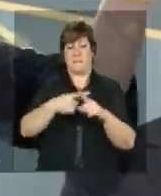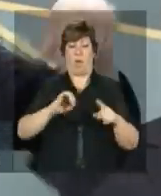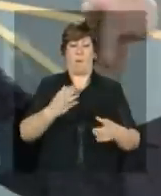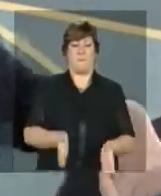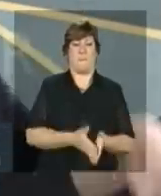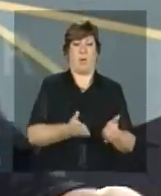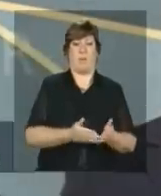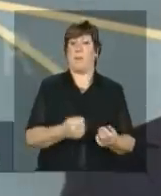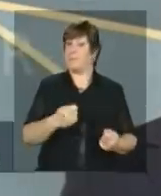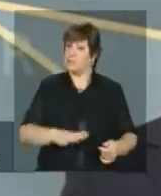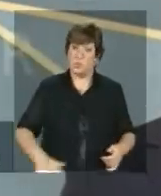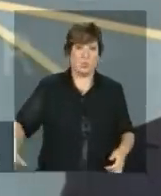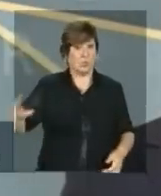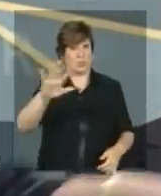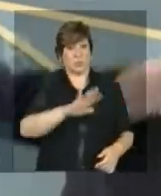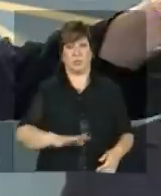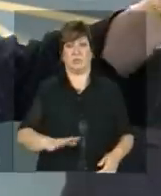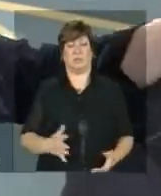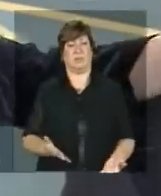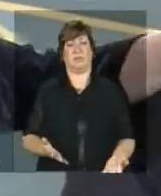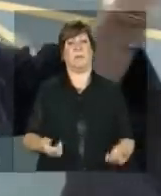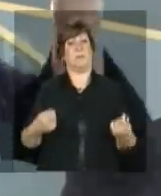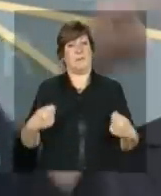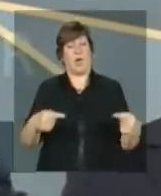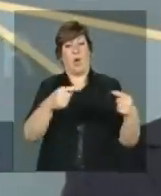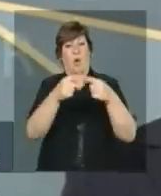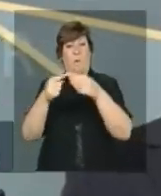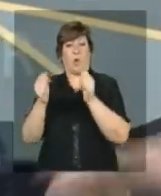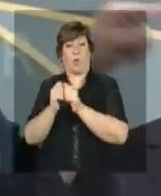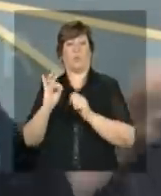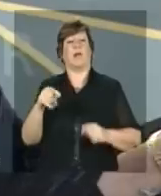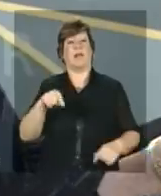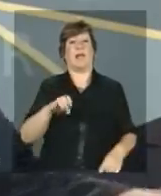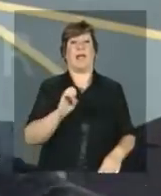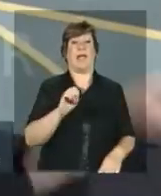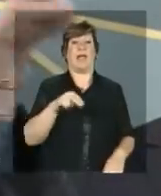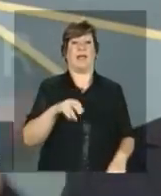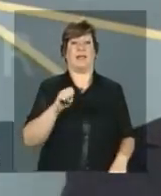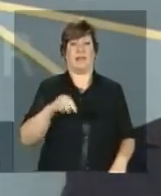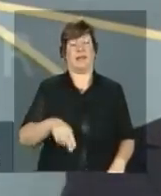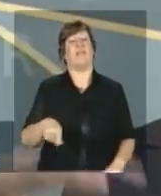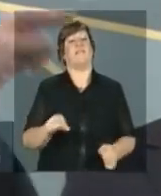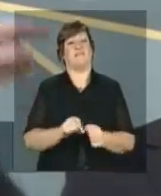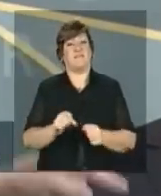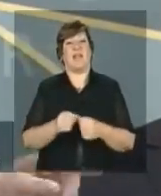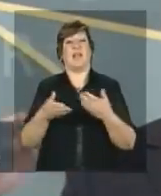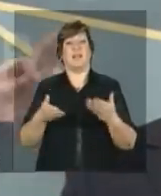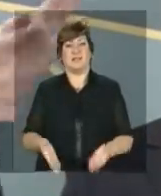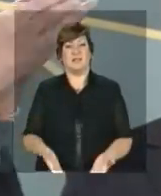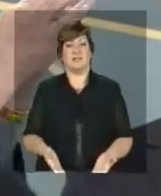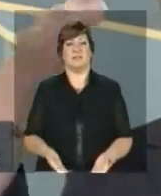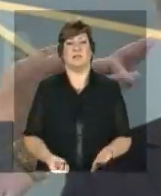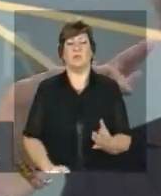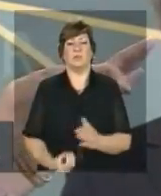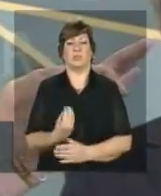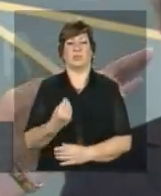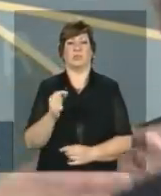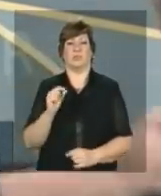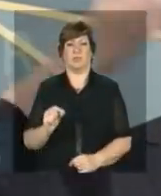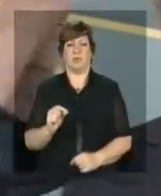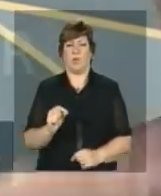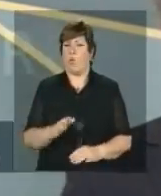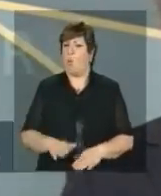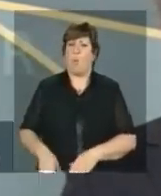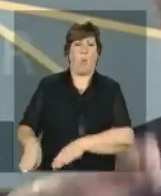é um projeto de educação para esse país e é isso que o Enem fez o Enem criou uma régua